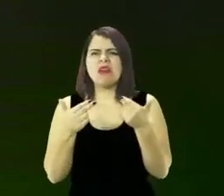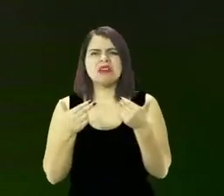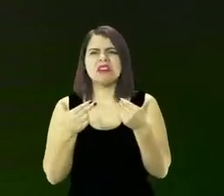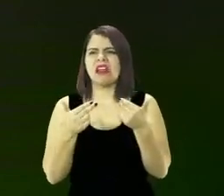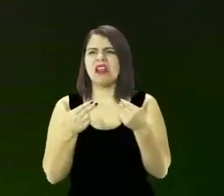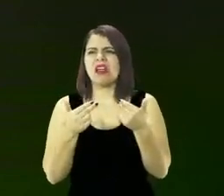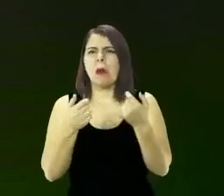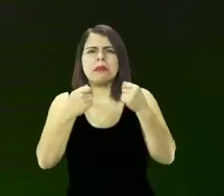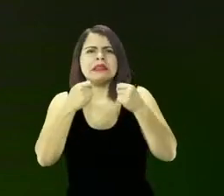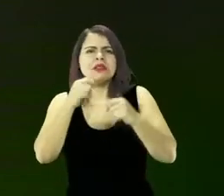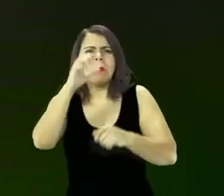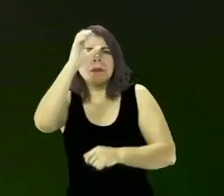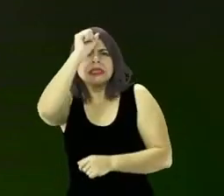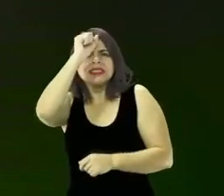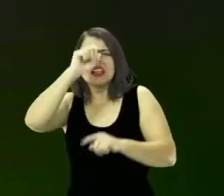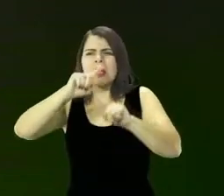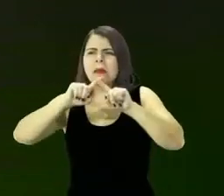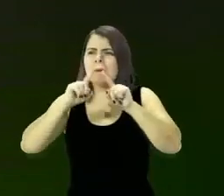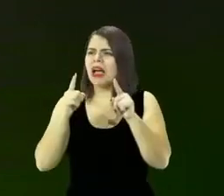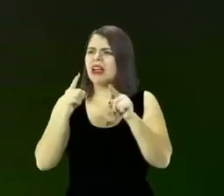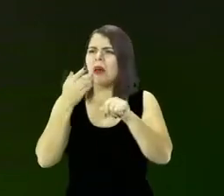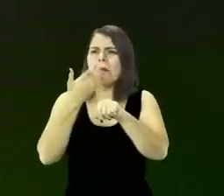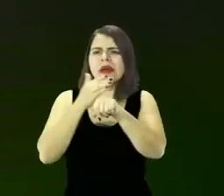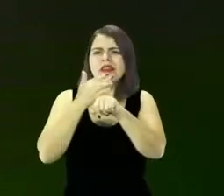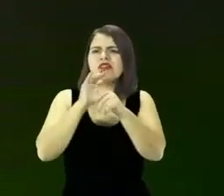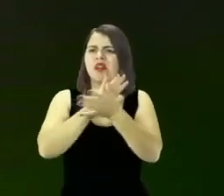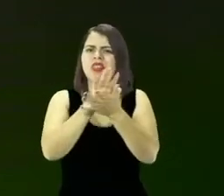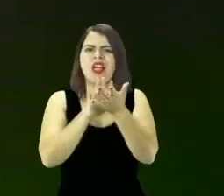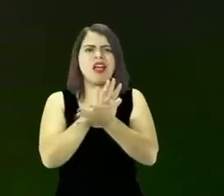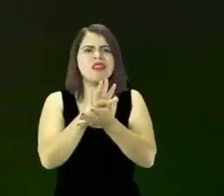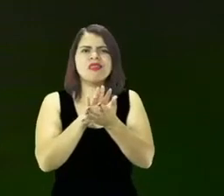ainda não está praticando? Porque a gente não sabe.